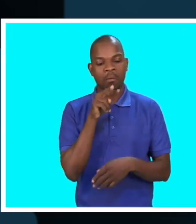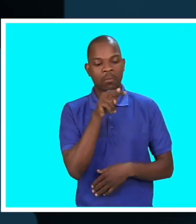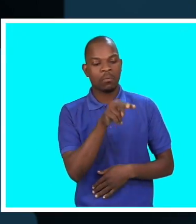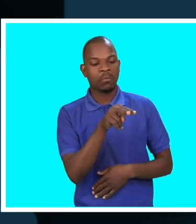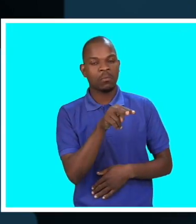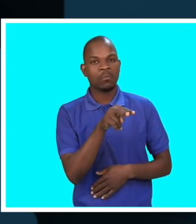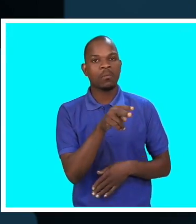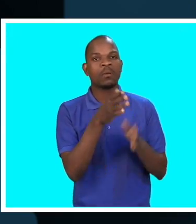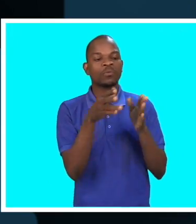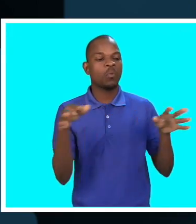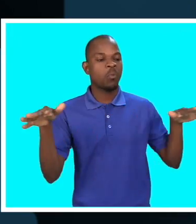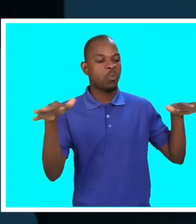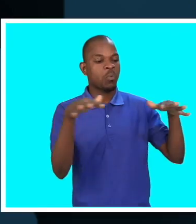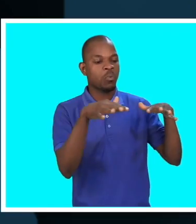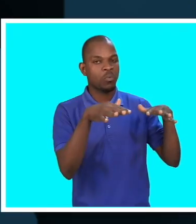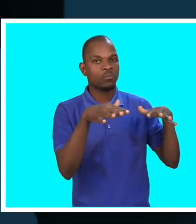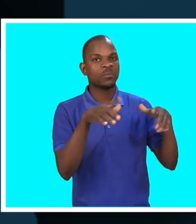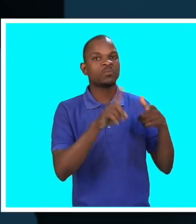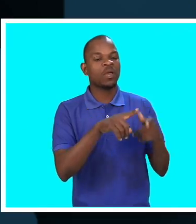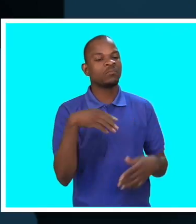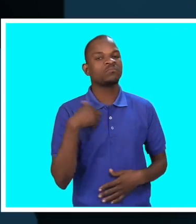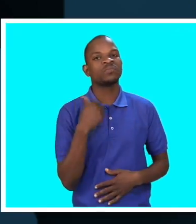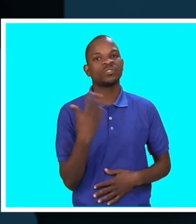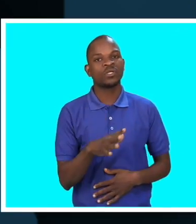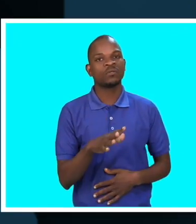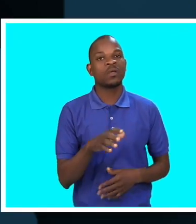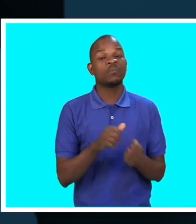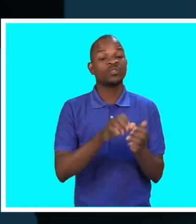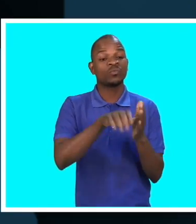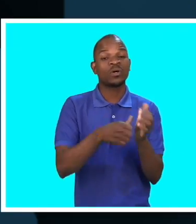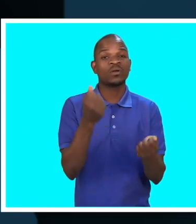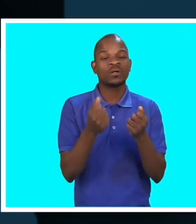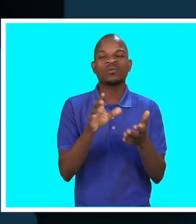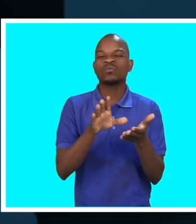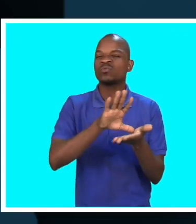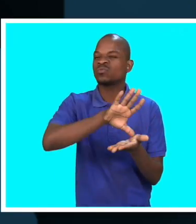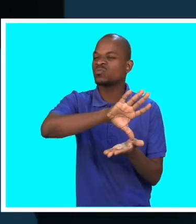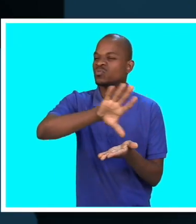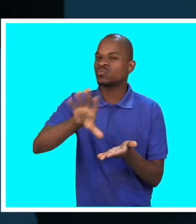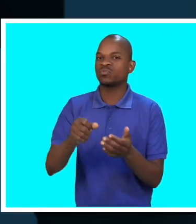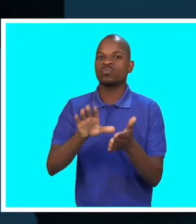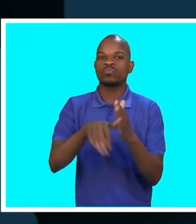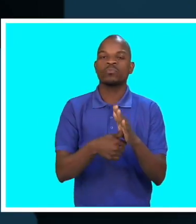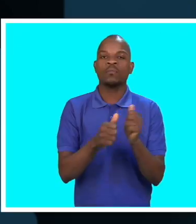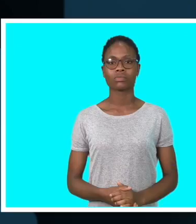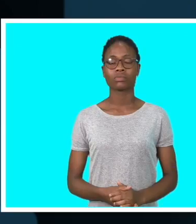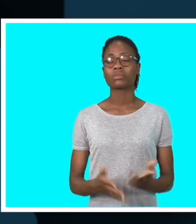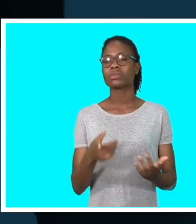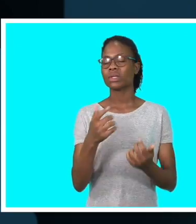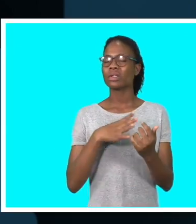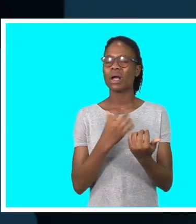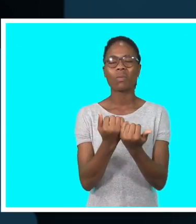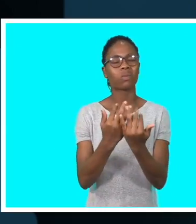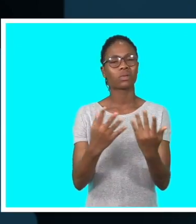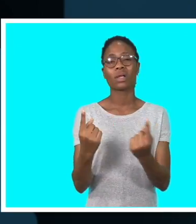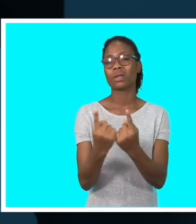as pessoas que já tinham perdido a vida. Eles levaram o carro, levaram tudo. E deixaram a pessoa ali, já morta. Diante deste